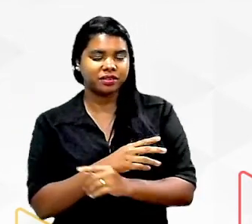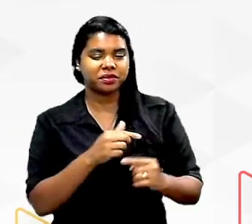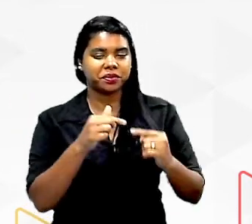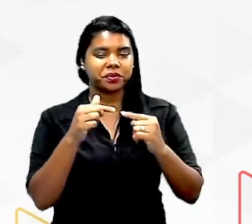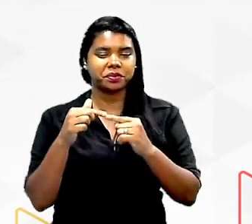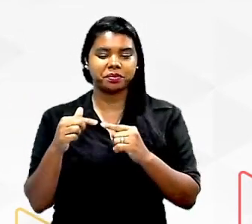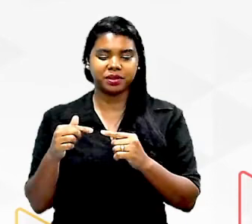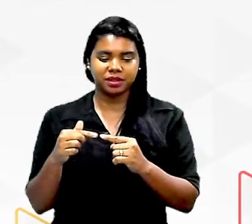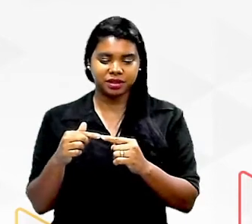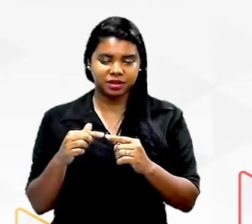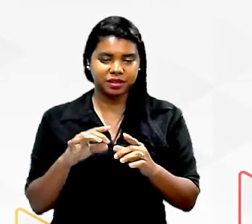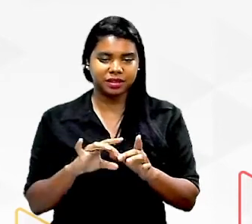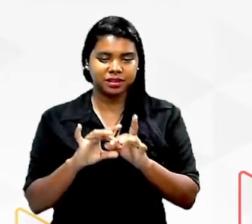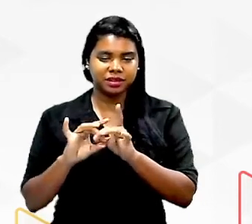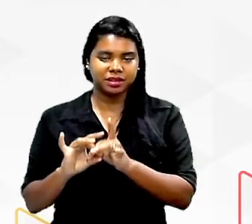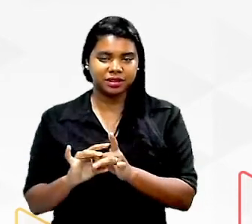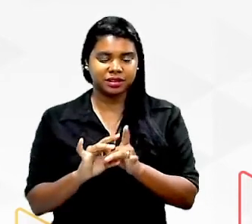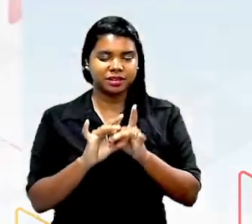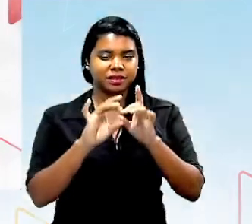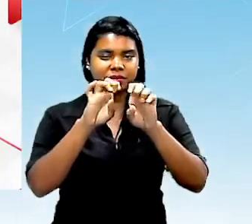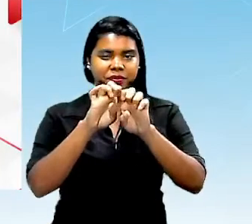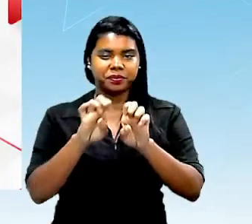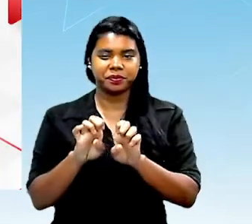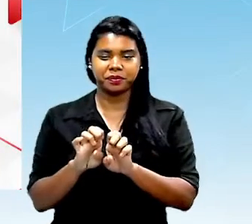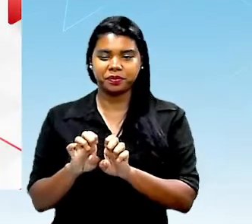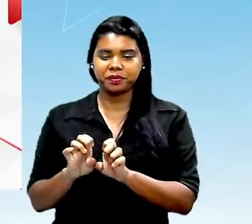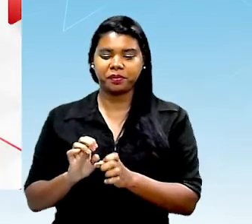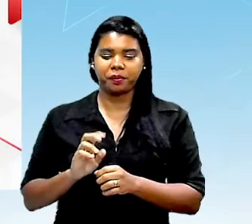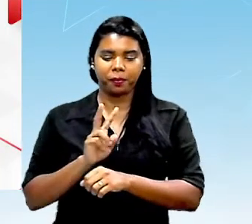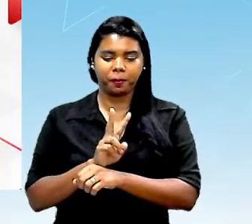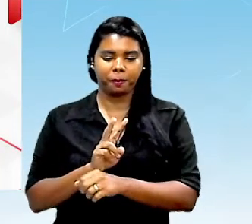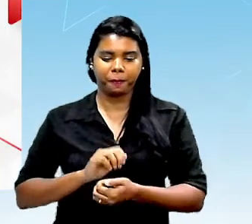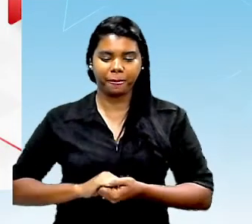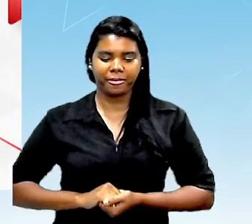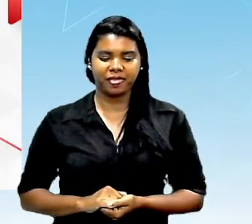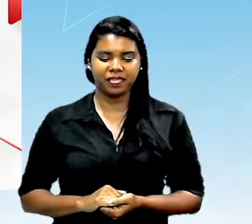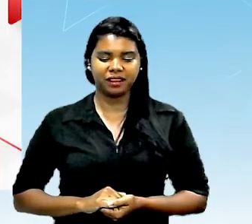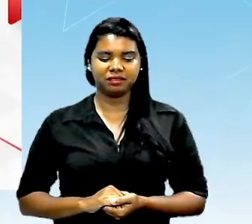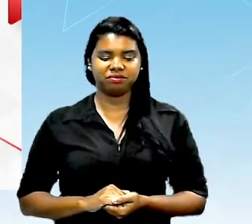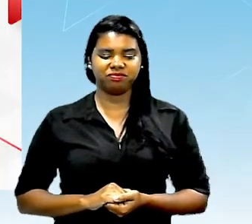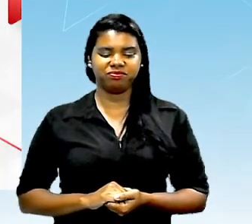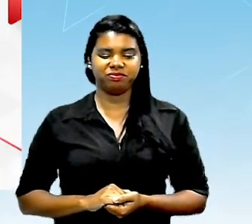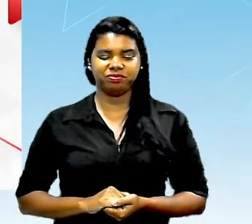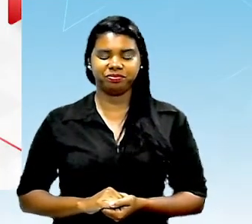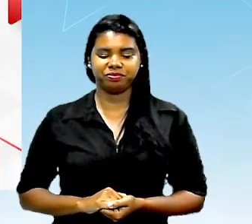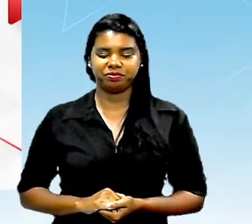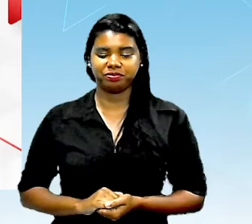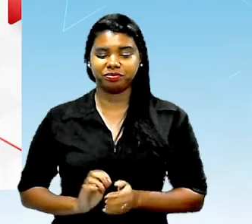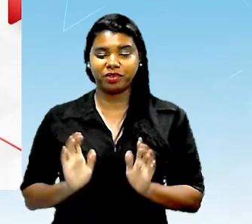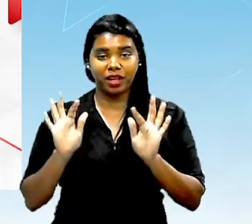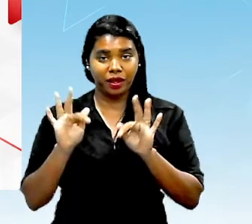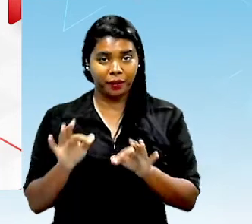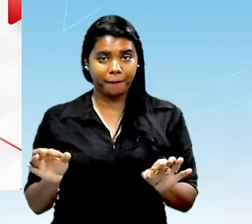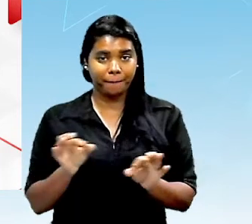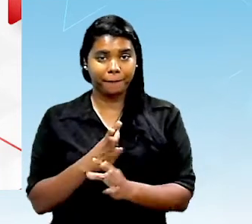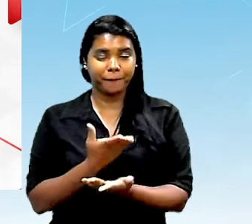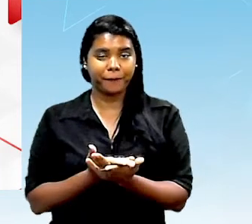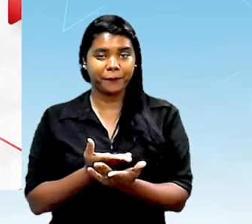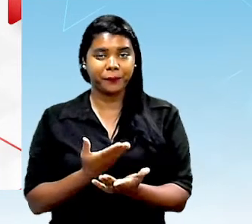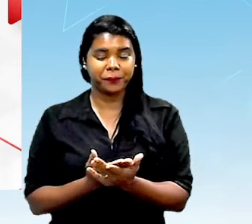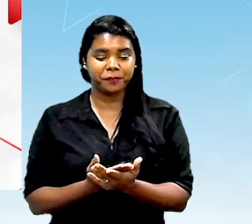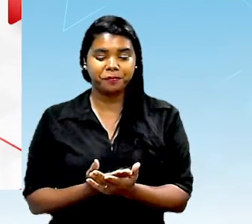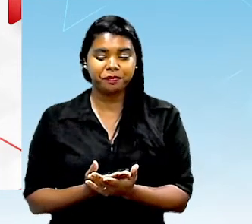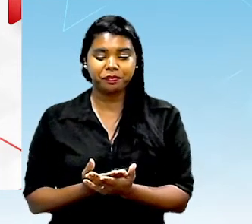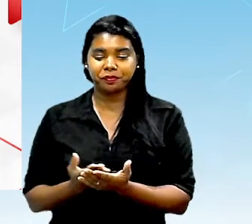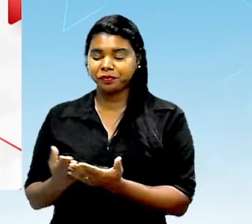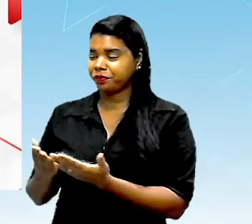então pra formar essa estrutura proteica tá certo e aí por fim né dos nossos macronut